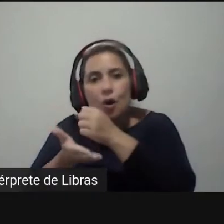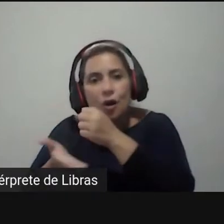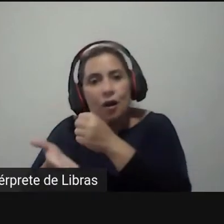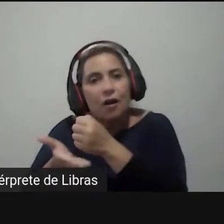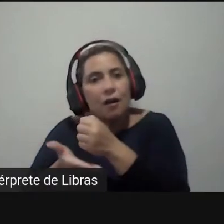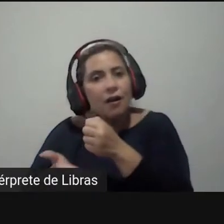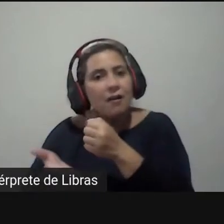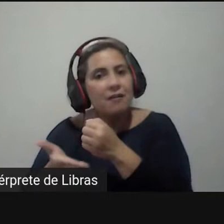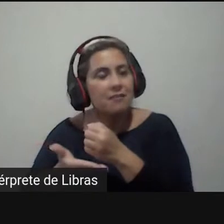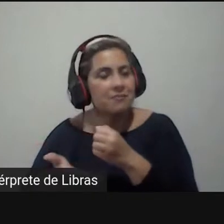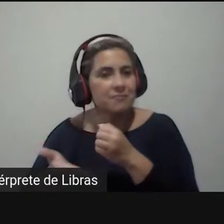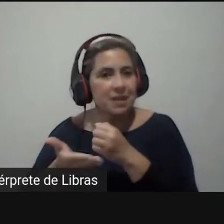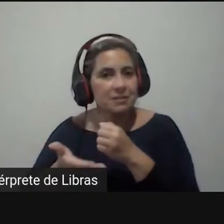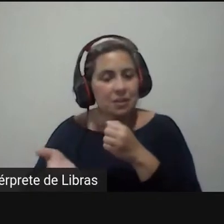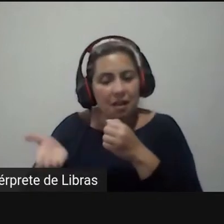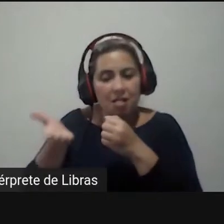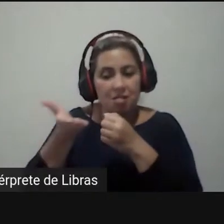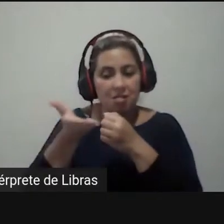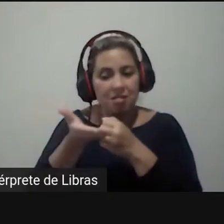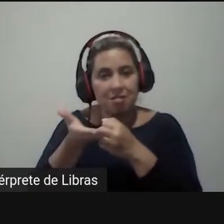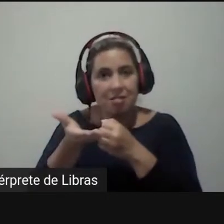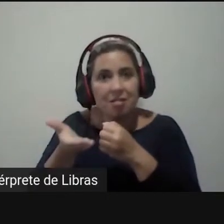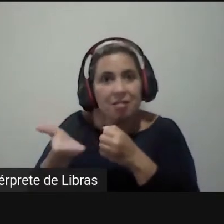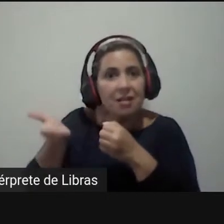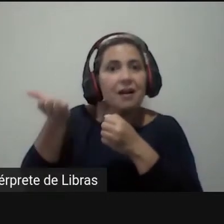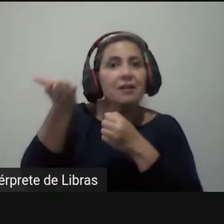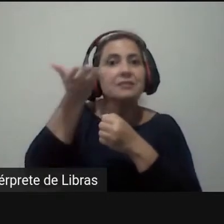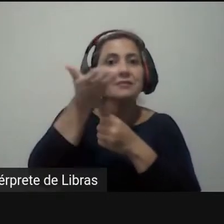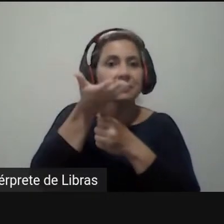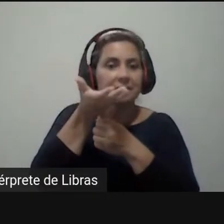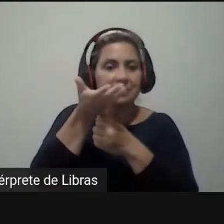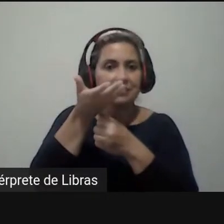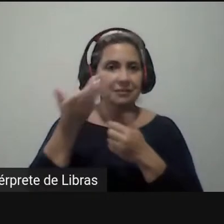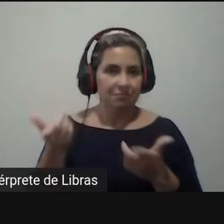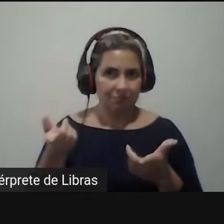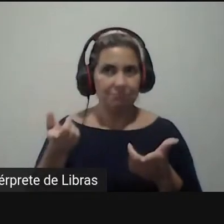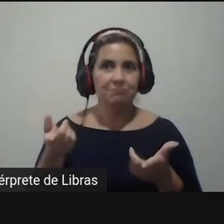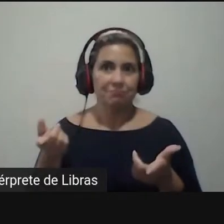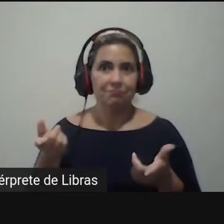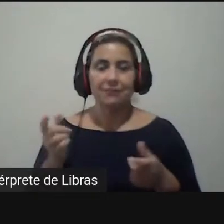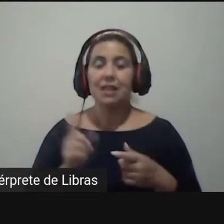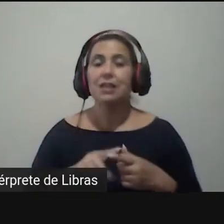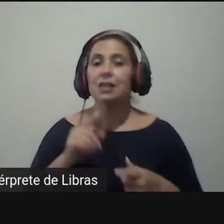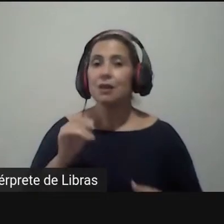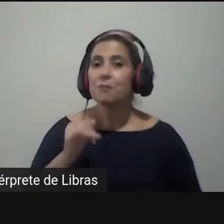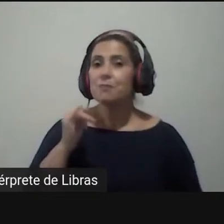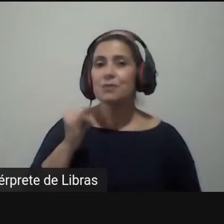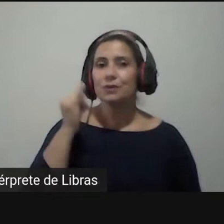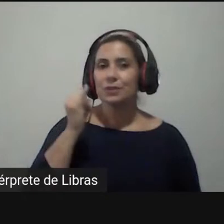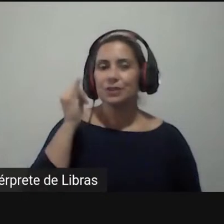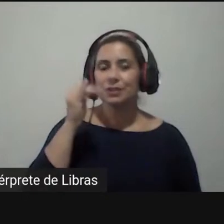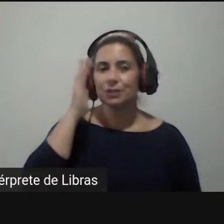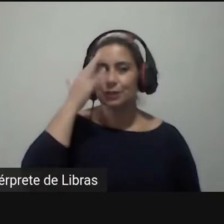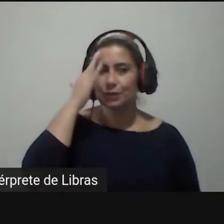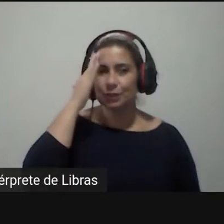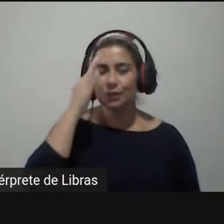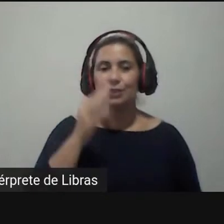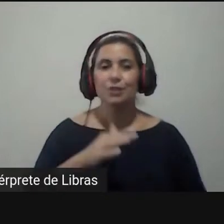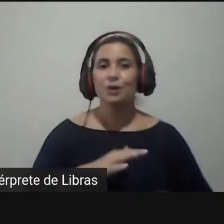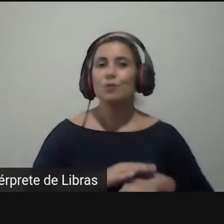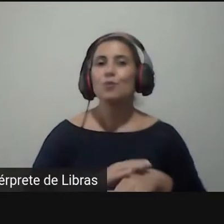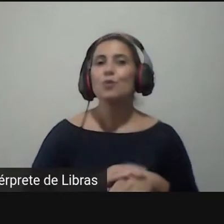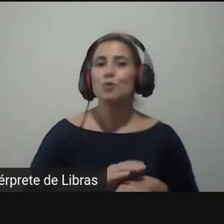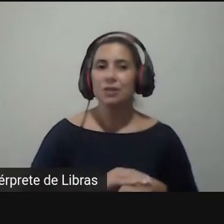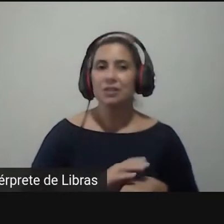e a gente e o primeiro para mim a primeira providência importante é reconhecer que o momento atual